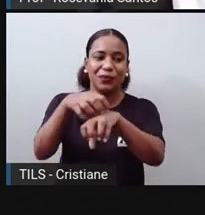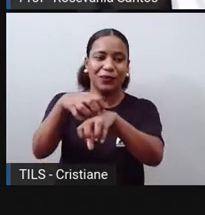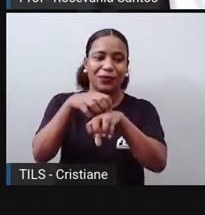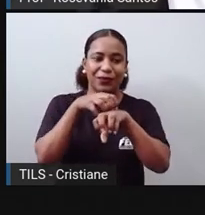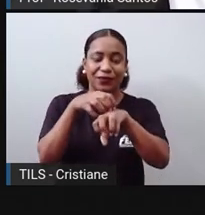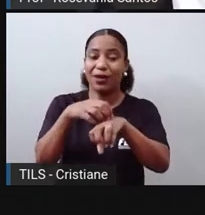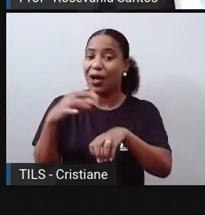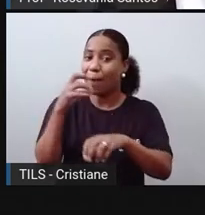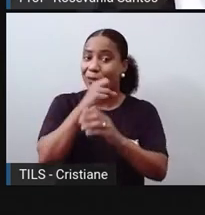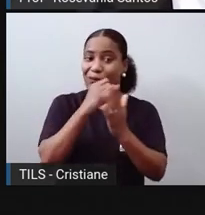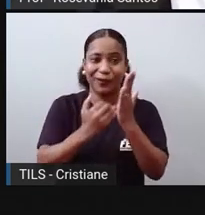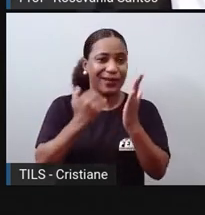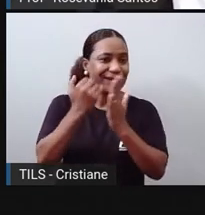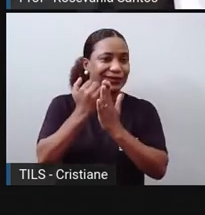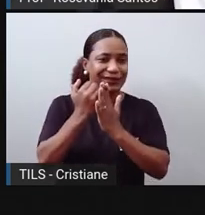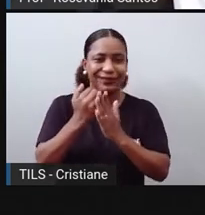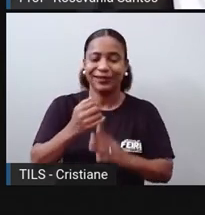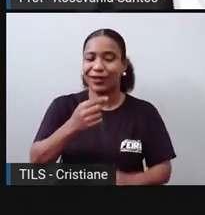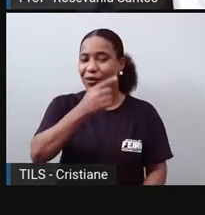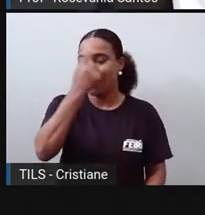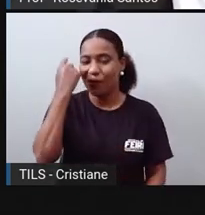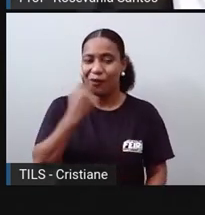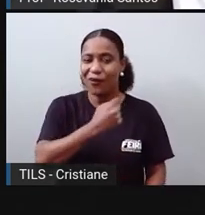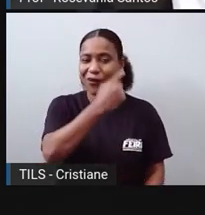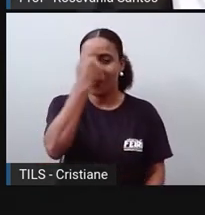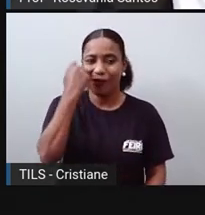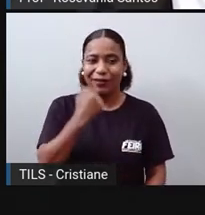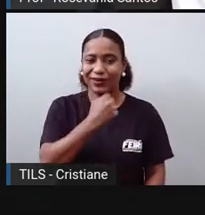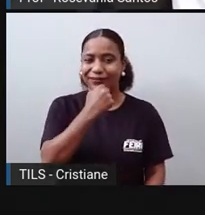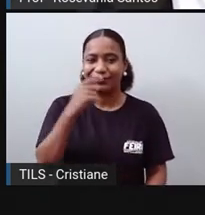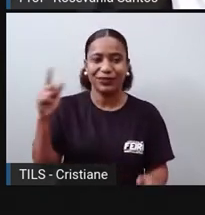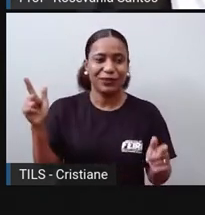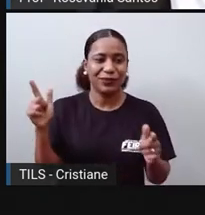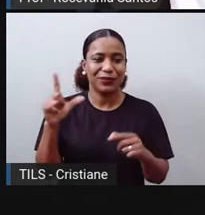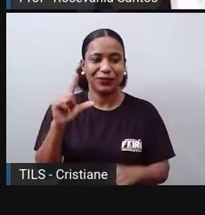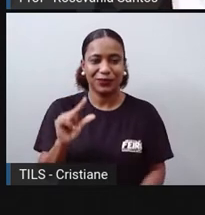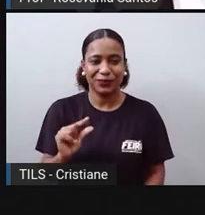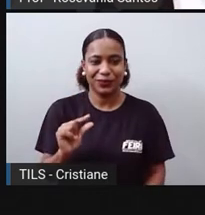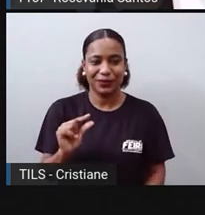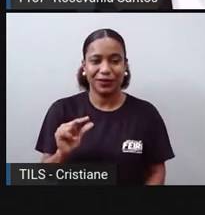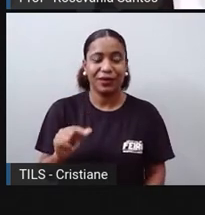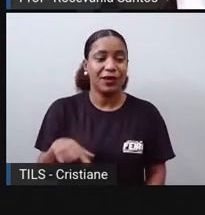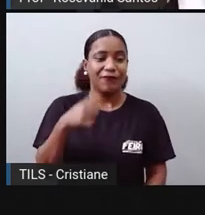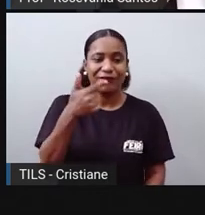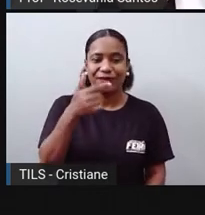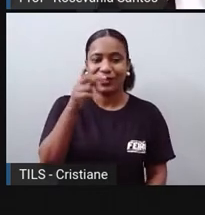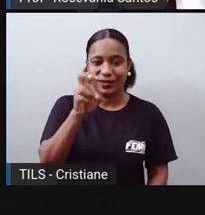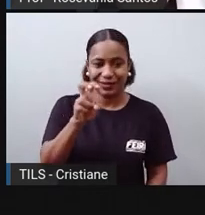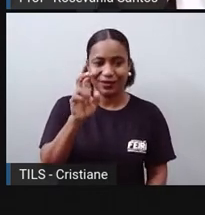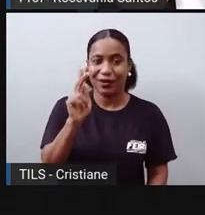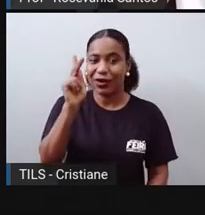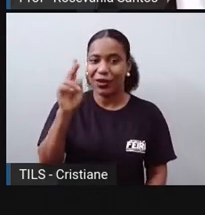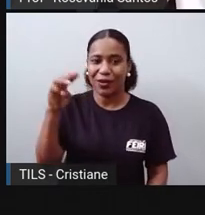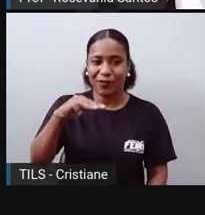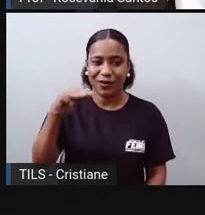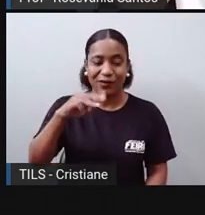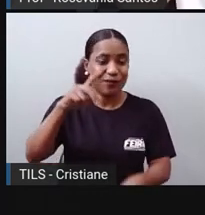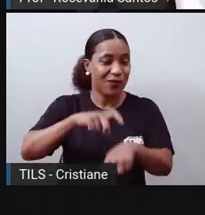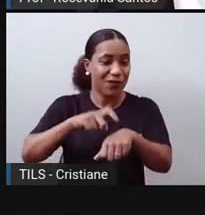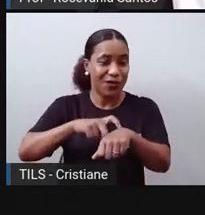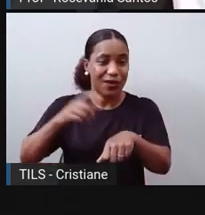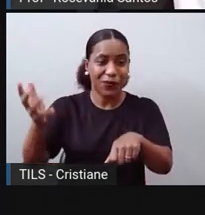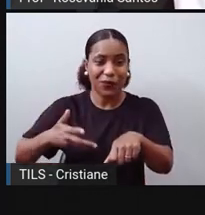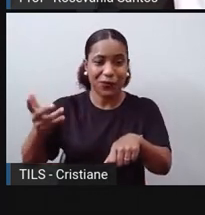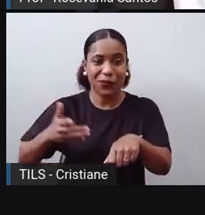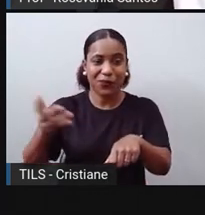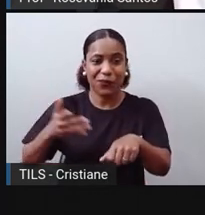por hora, né, barcos a vapor, com 25 km por hora. O que a gente percebeu? Que aqui já nesse período, né, dessa